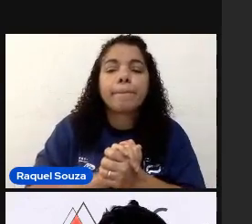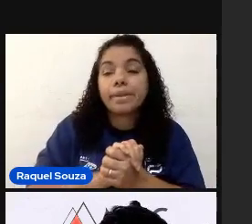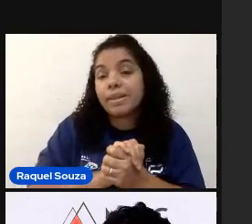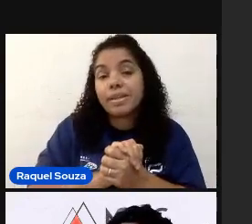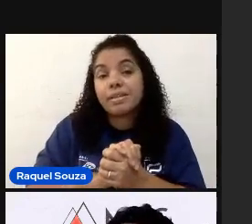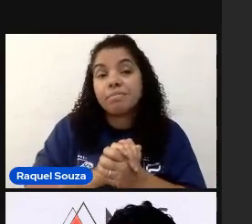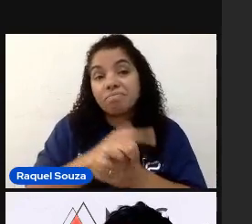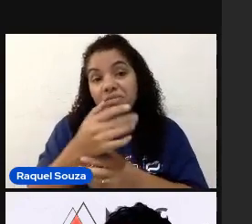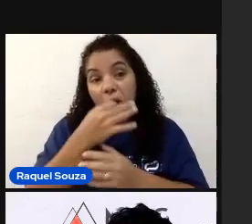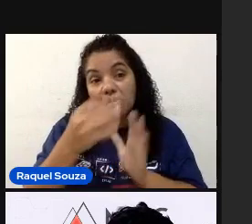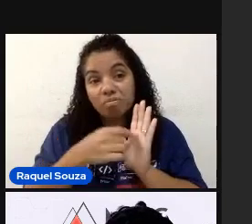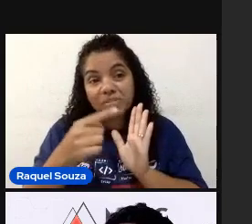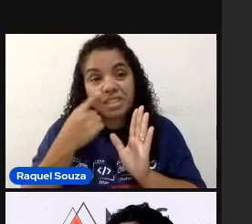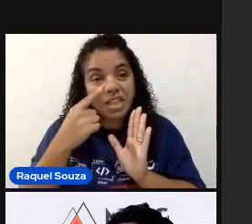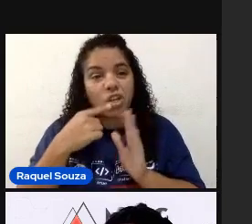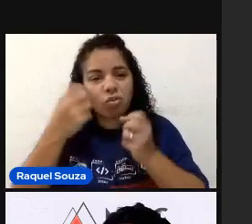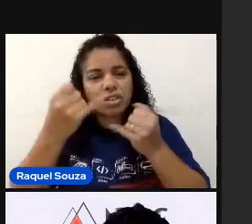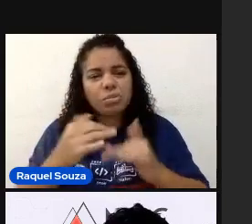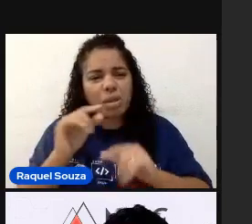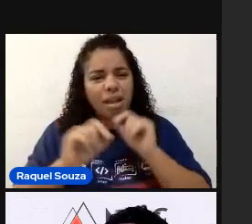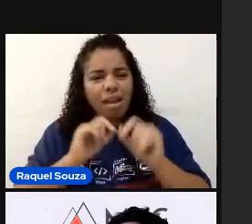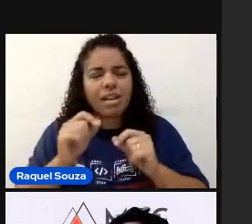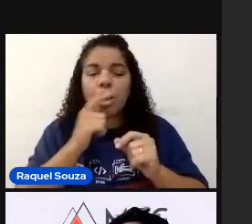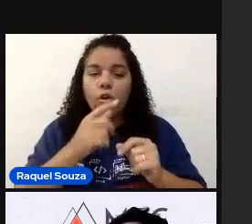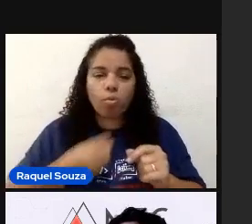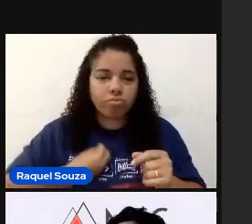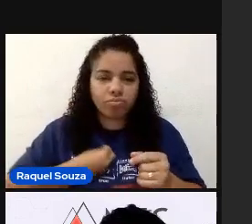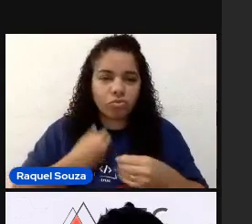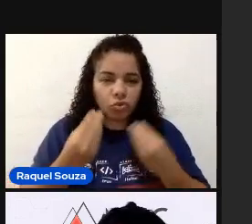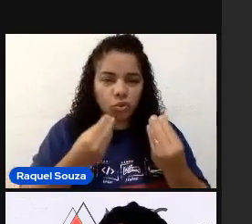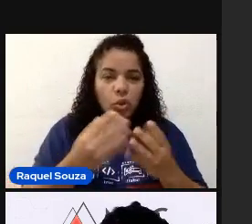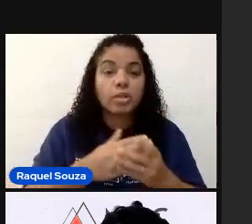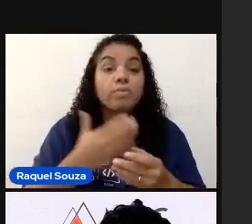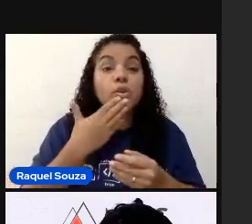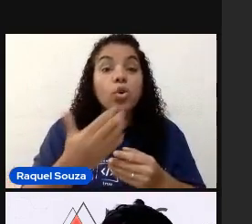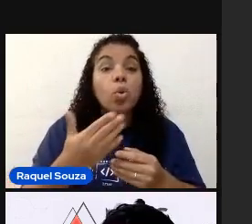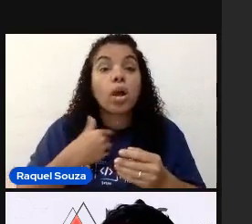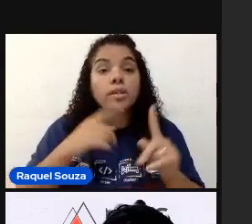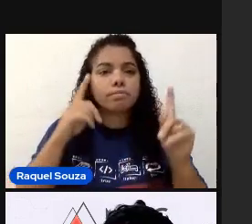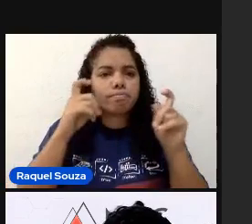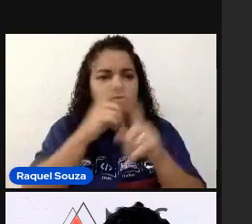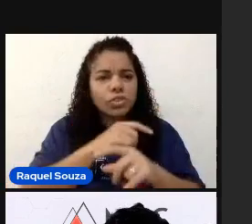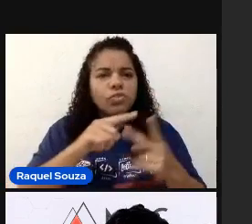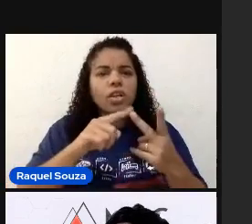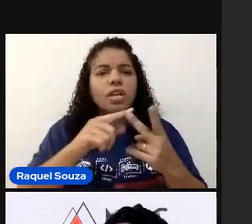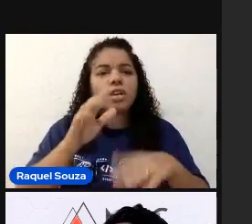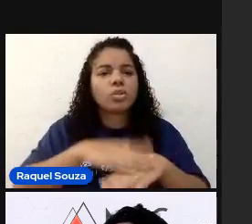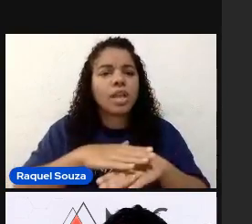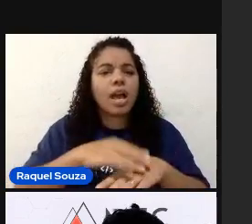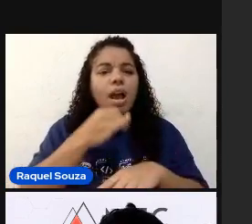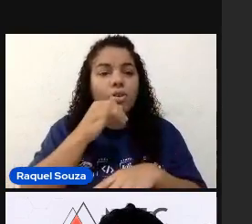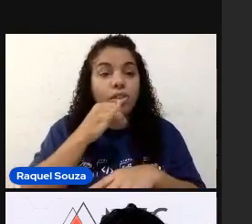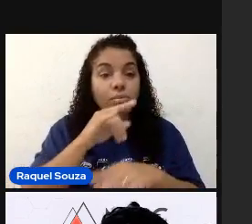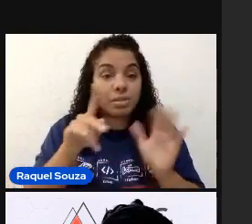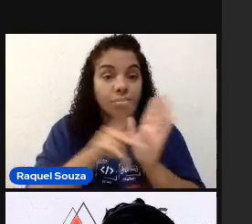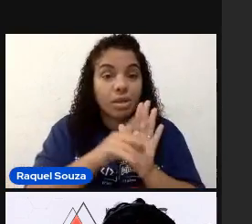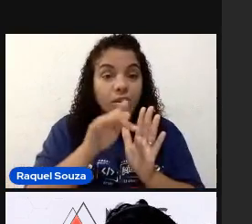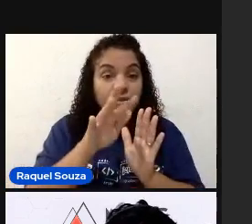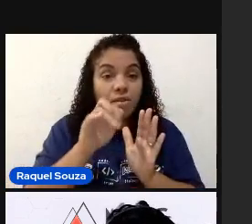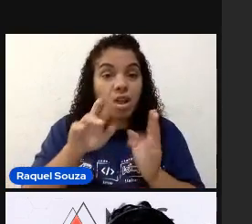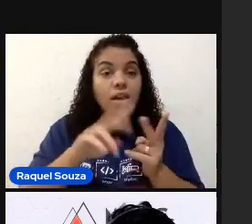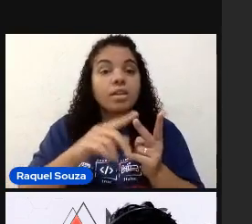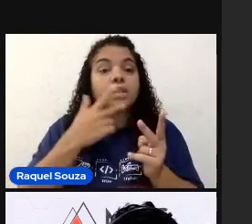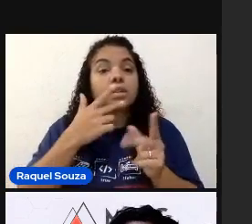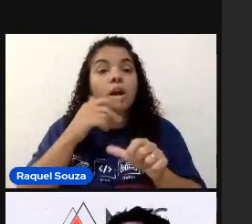Fica aí que eu vou explicar certinho o que é, como que funciona. Quais são as dificuldades de automação para Flutter. Então, vamos falar sobre a automação de